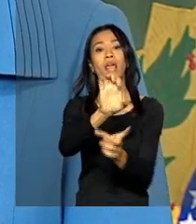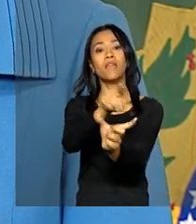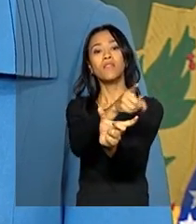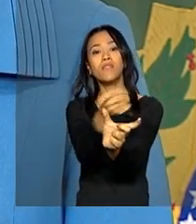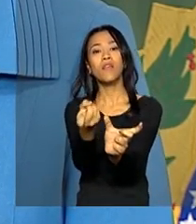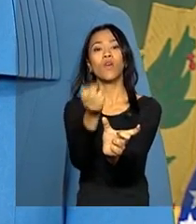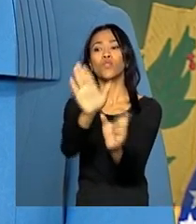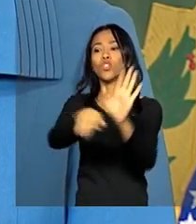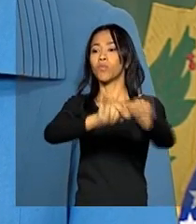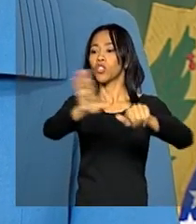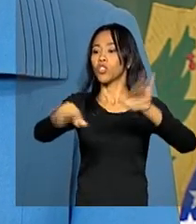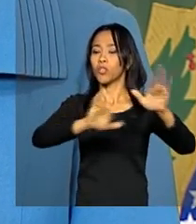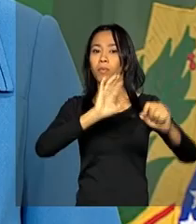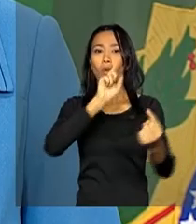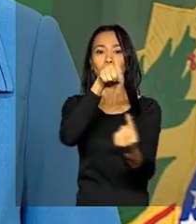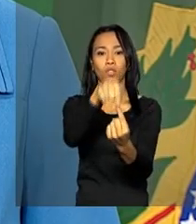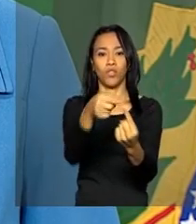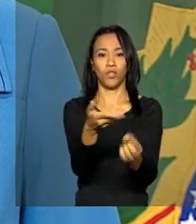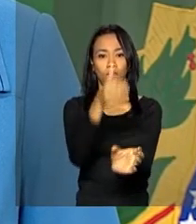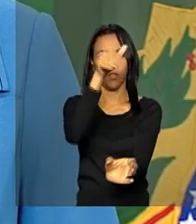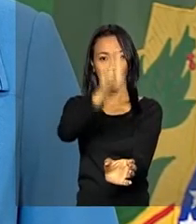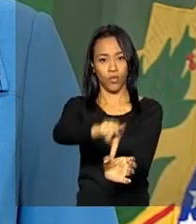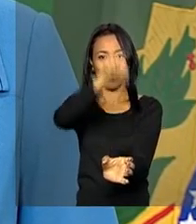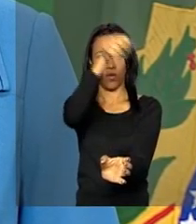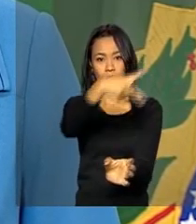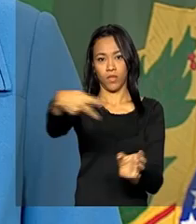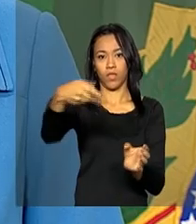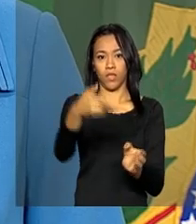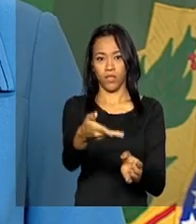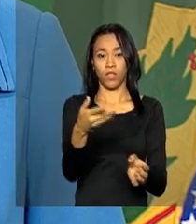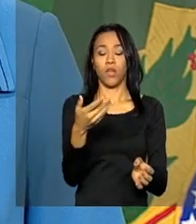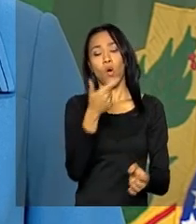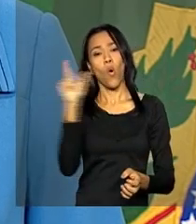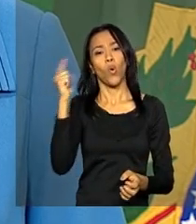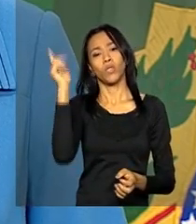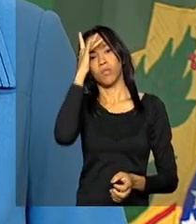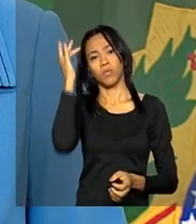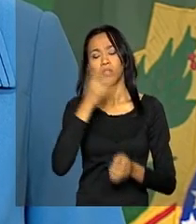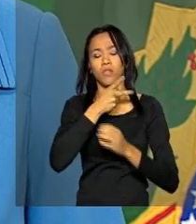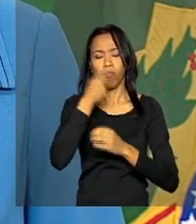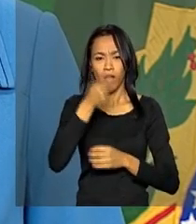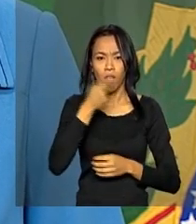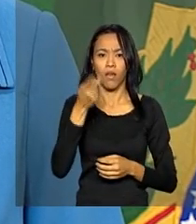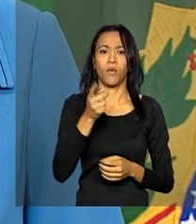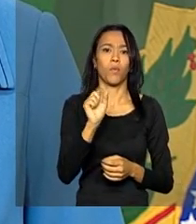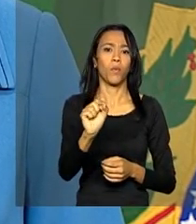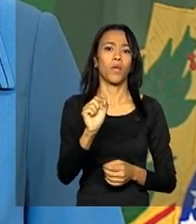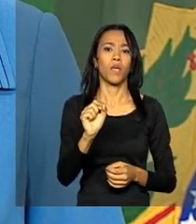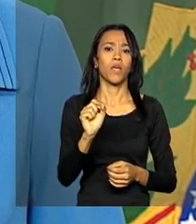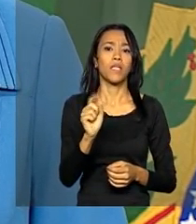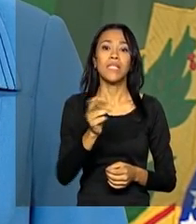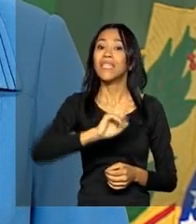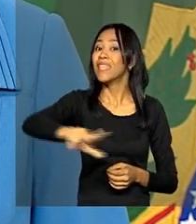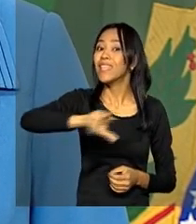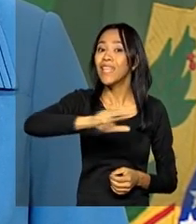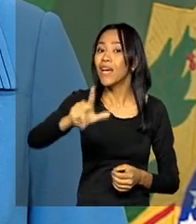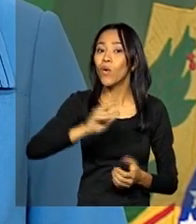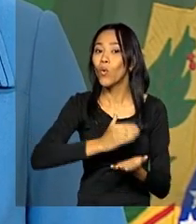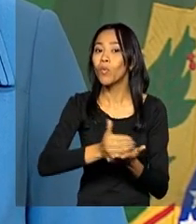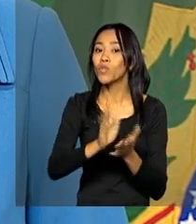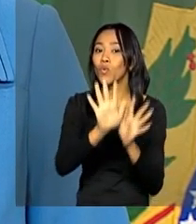previamente para este fim. Ao contrário do que uns anunciaram, não começou o fim.